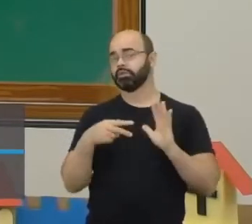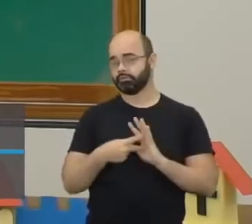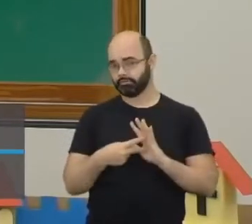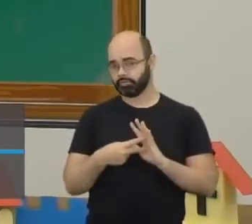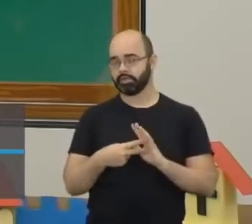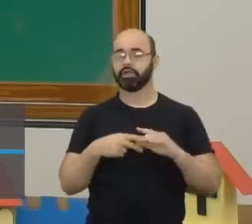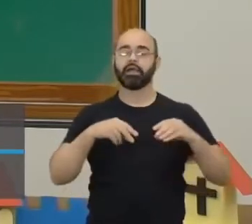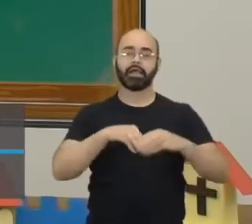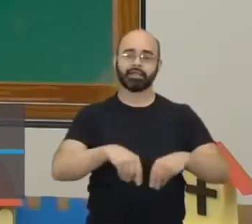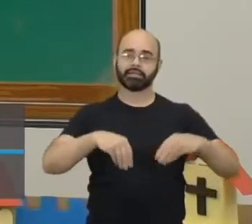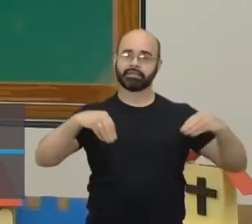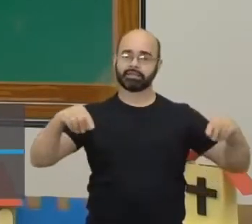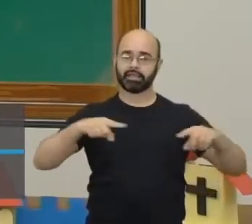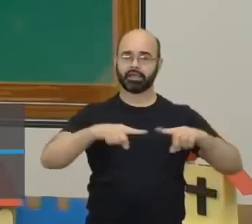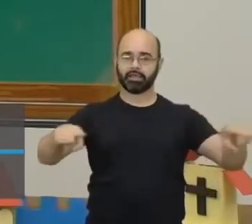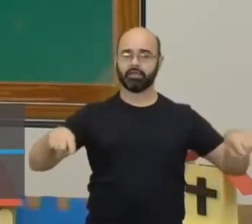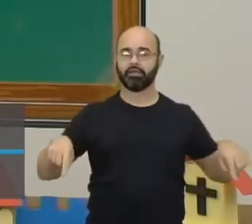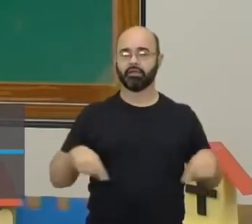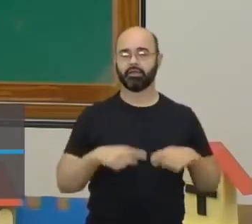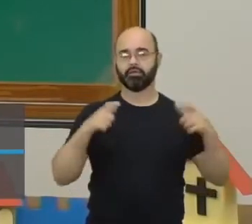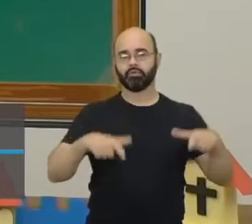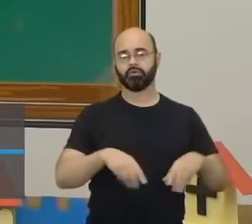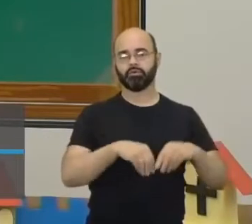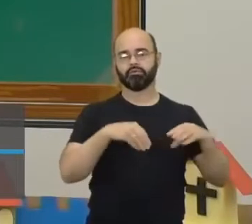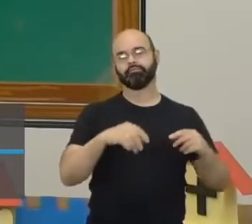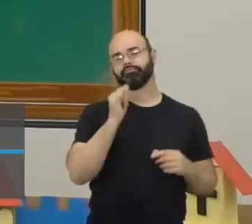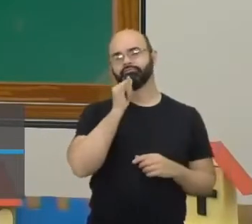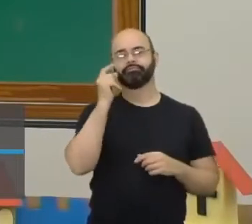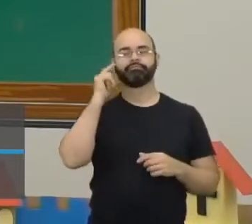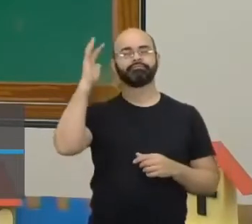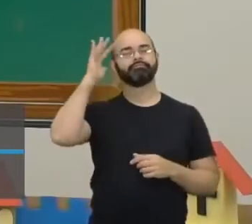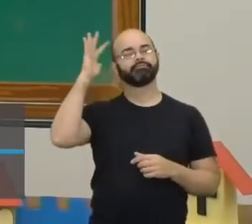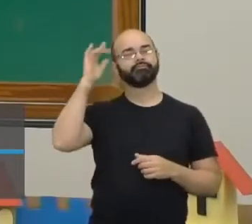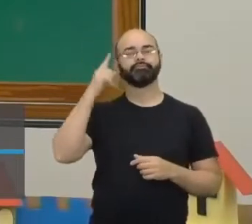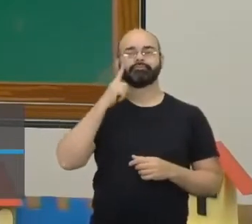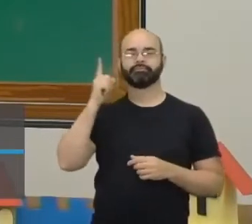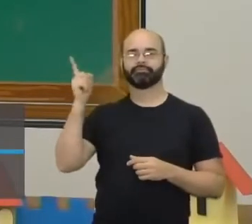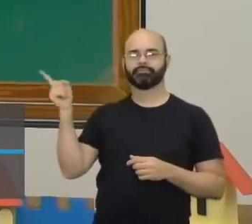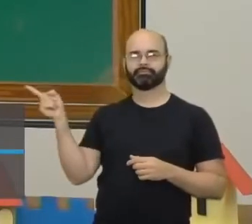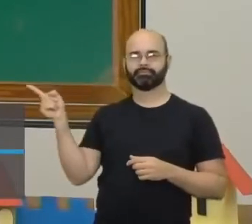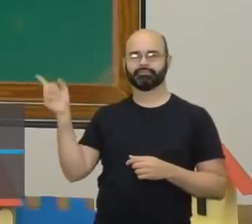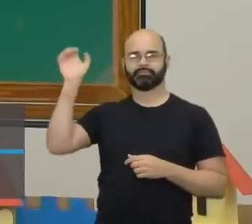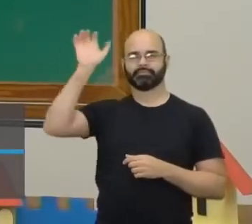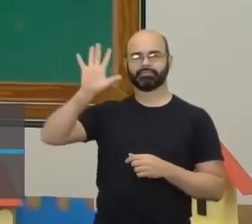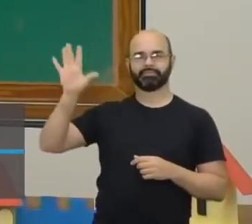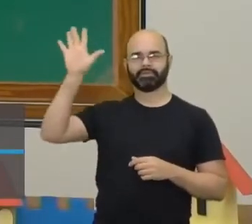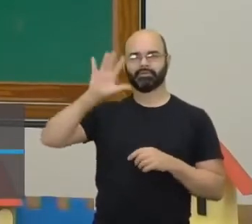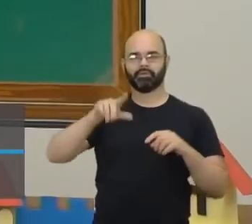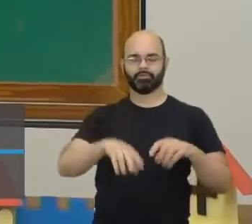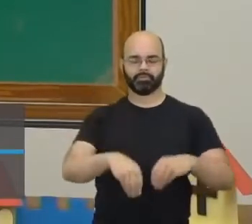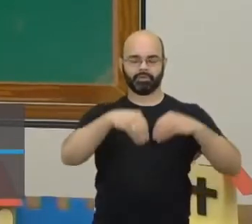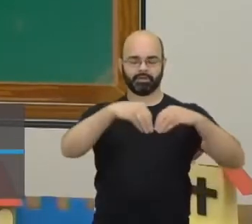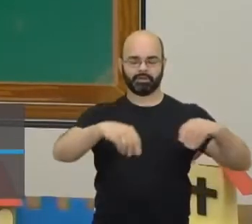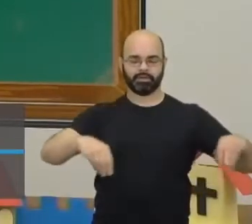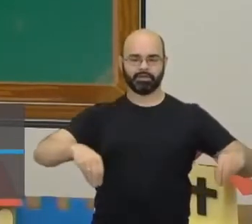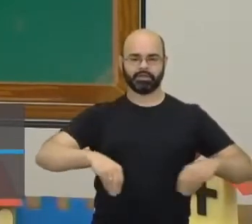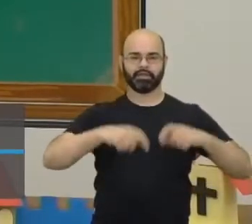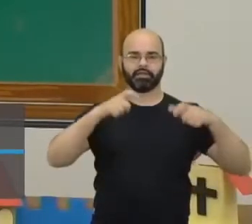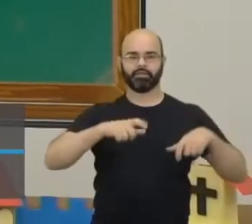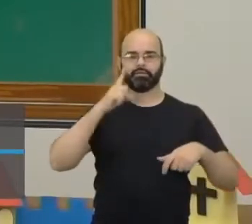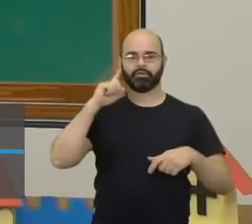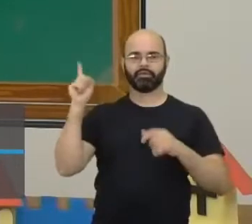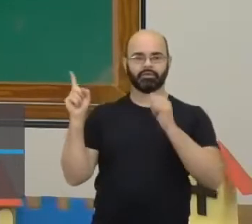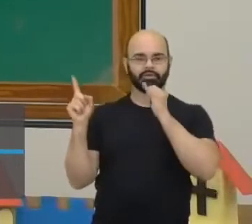terra. E a gente vai imaginar que aqui, ó, nós temos um pedaço de terra lá na Europa. E aí, aqui,